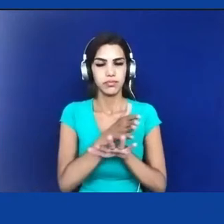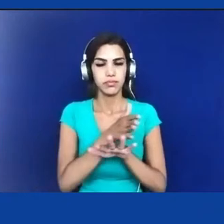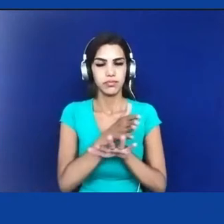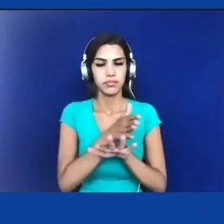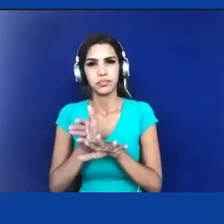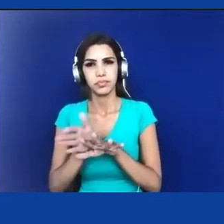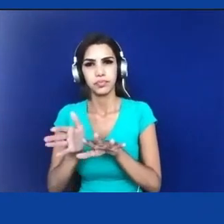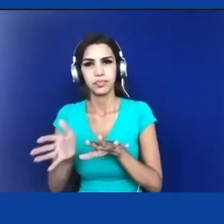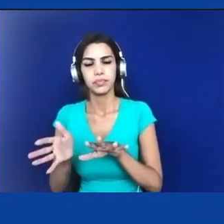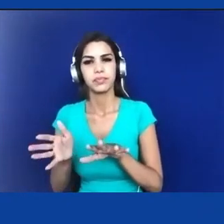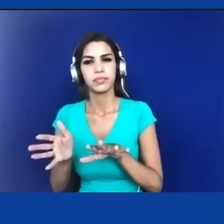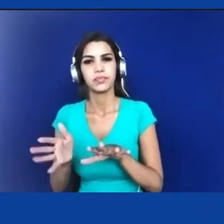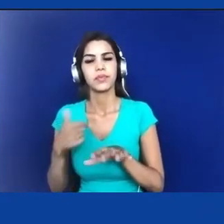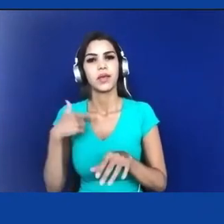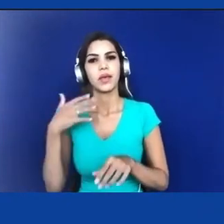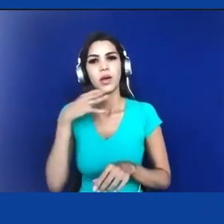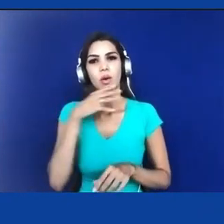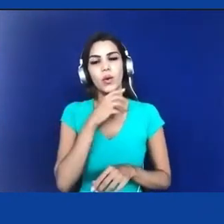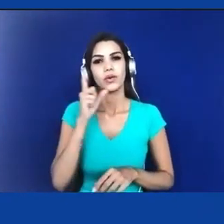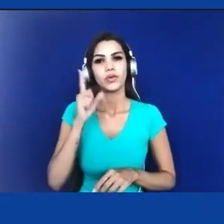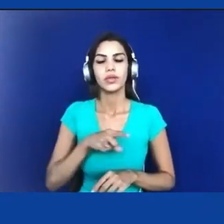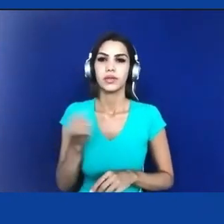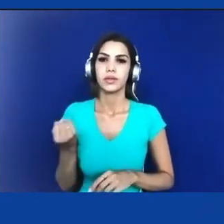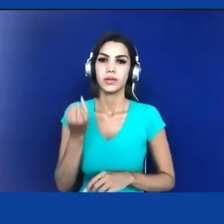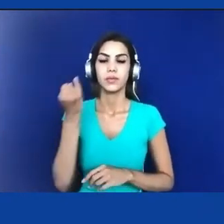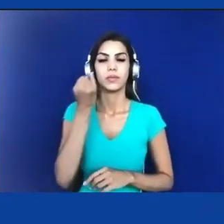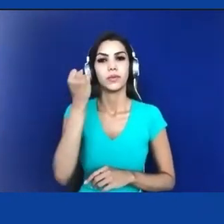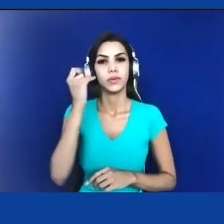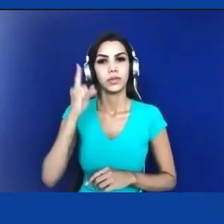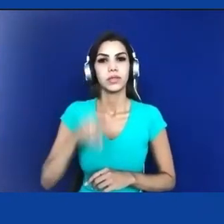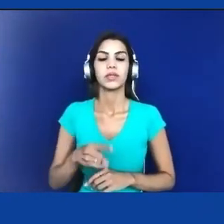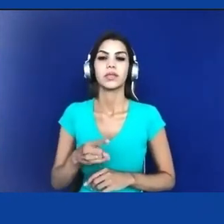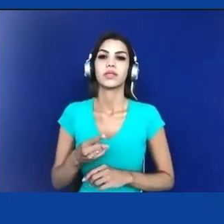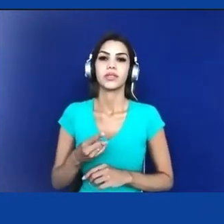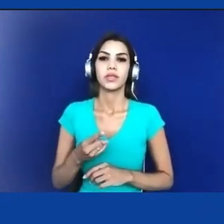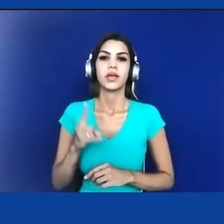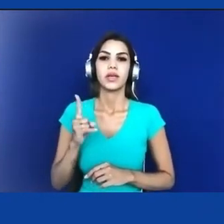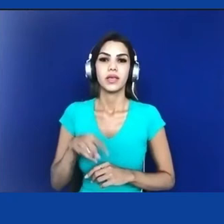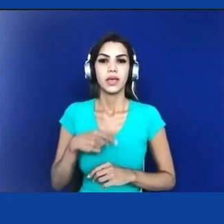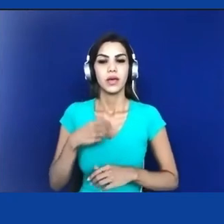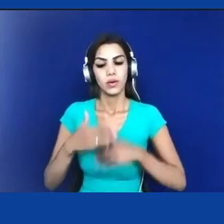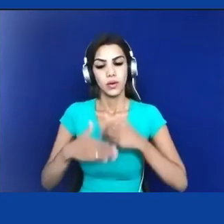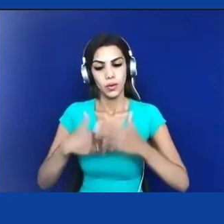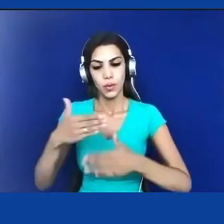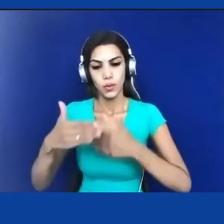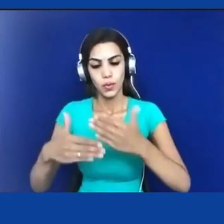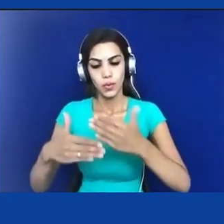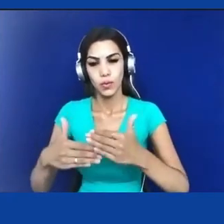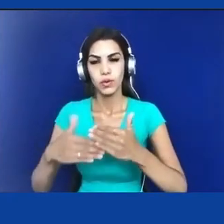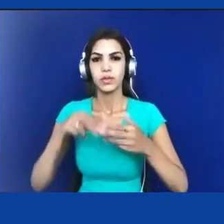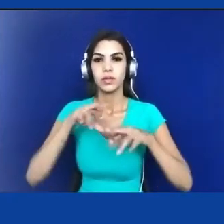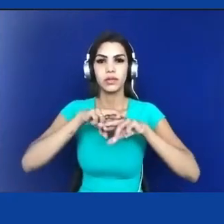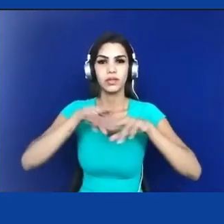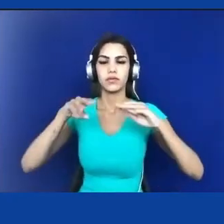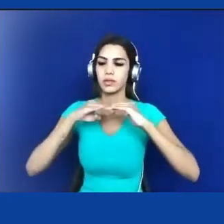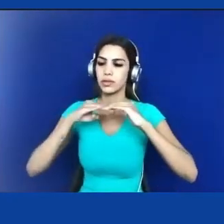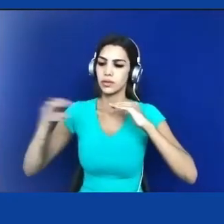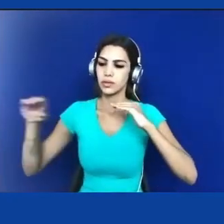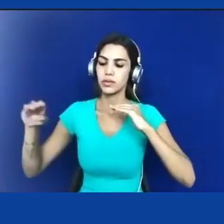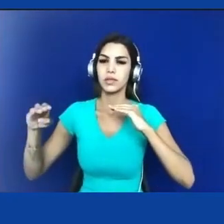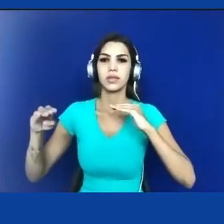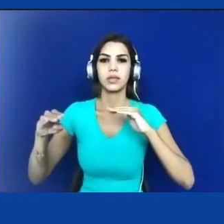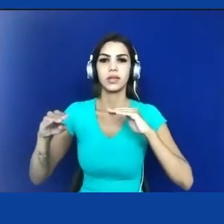destacar que esse foi um processo de constituição paulatina, multilinear e fractal. Não dá para a gente